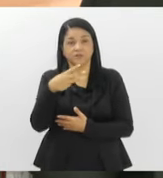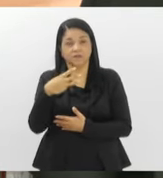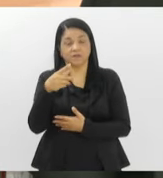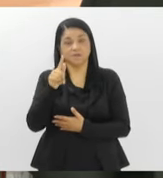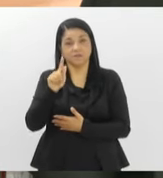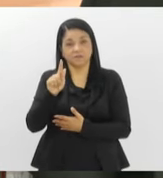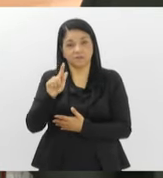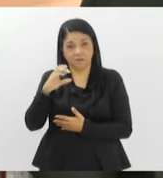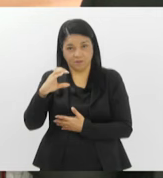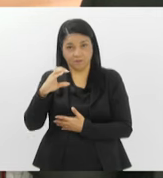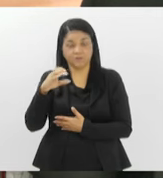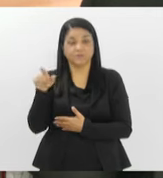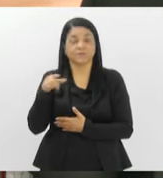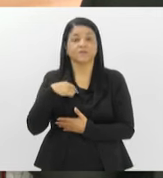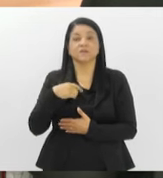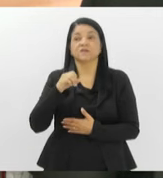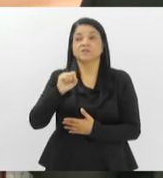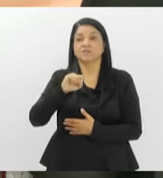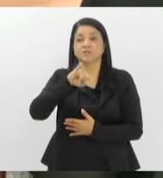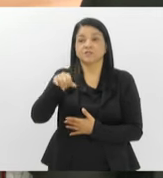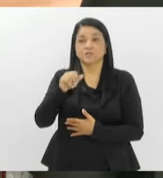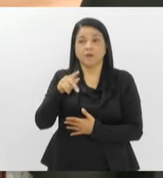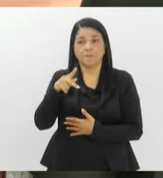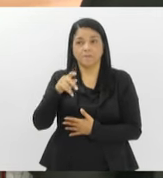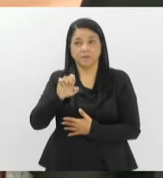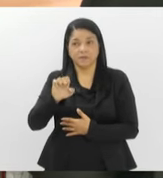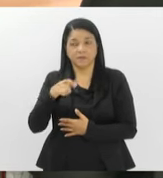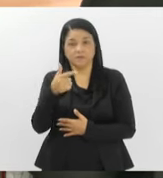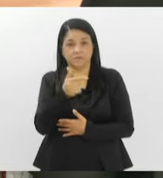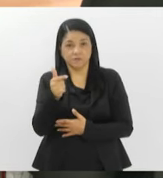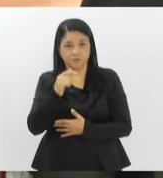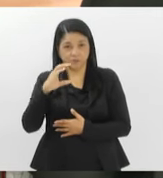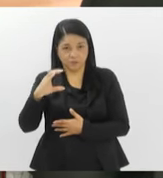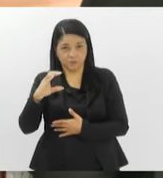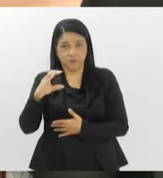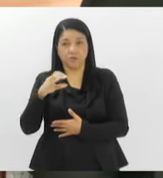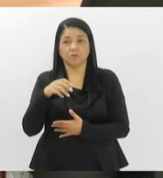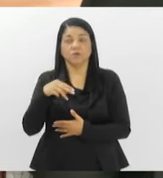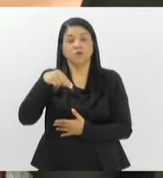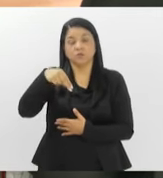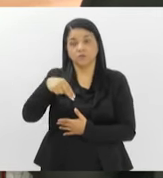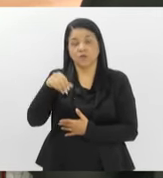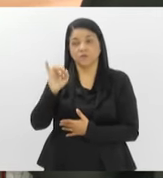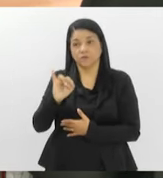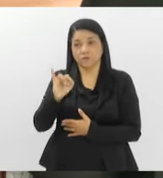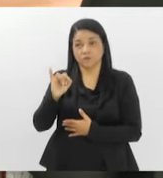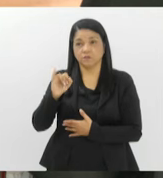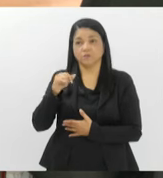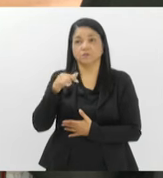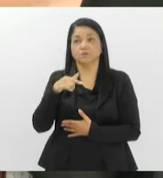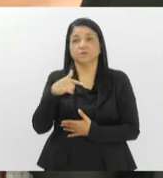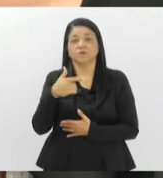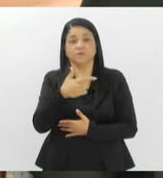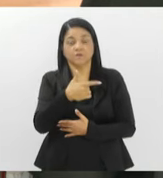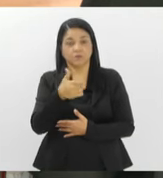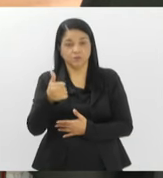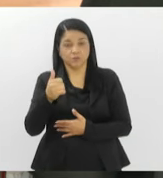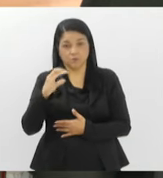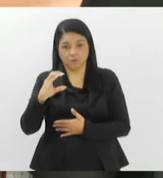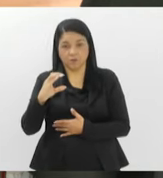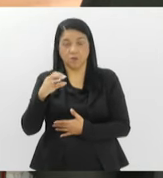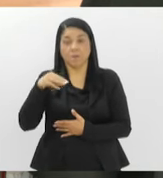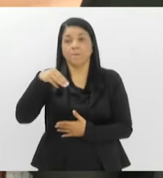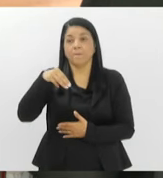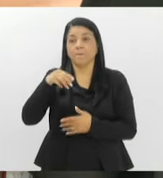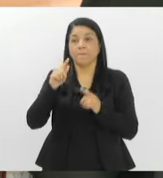céu limpo, Japeri, está nublado, 22 graus, Nova Iguaçu está com sol, 21 graus, céu limpo, e Magé,